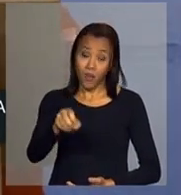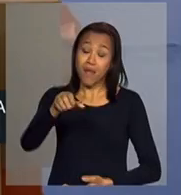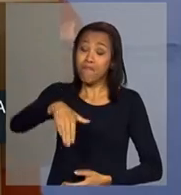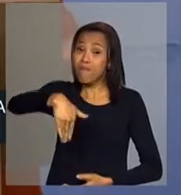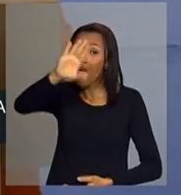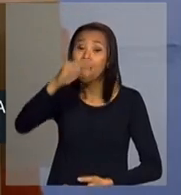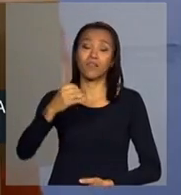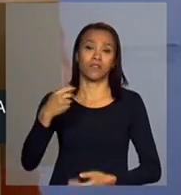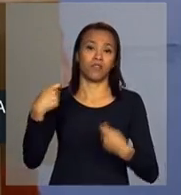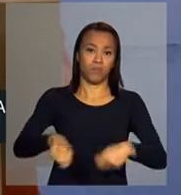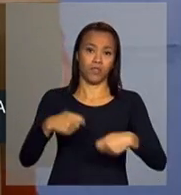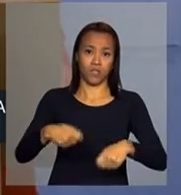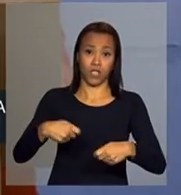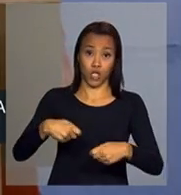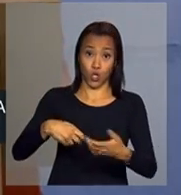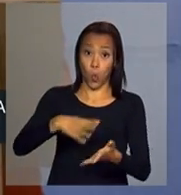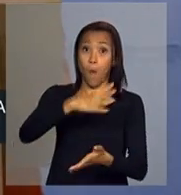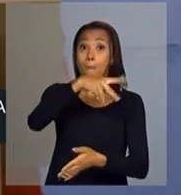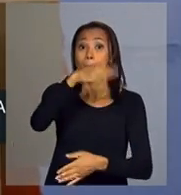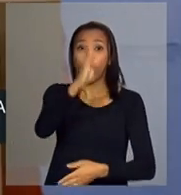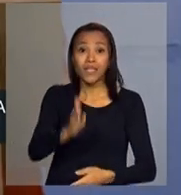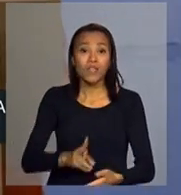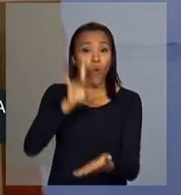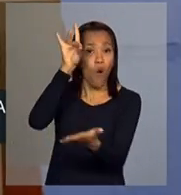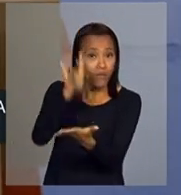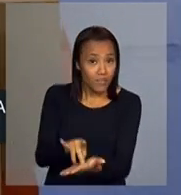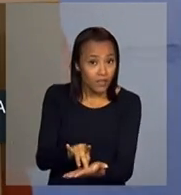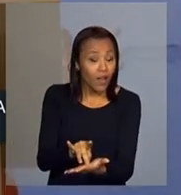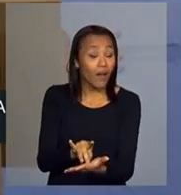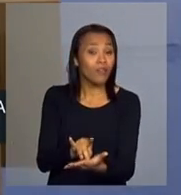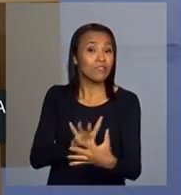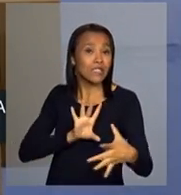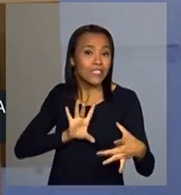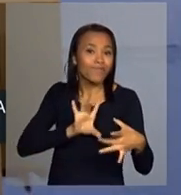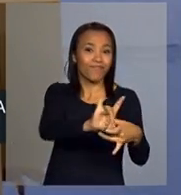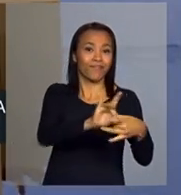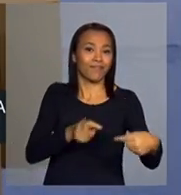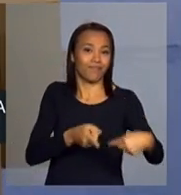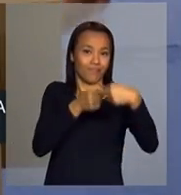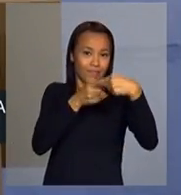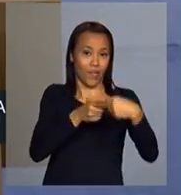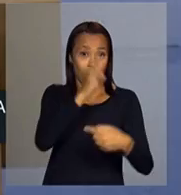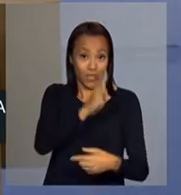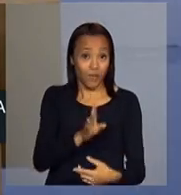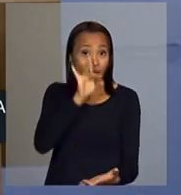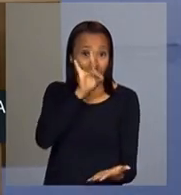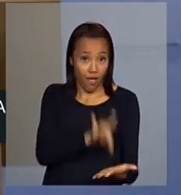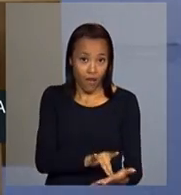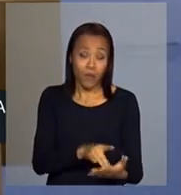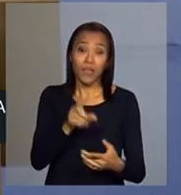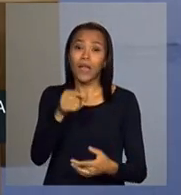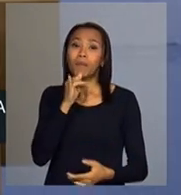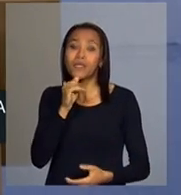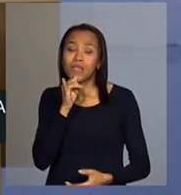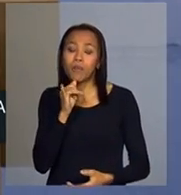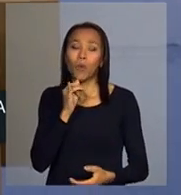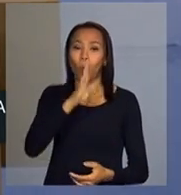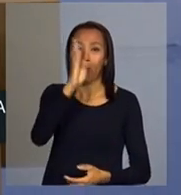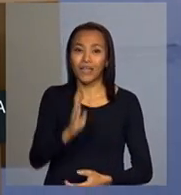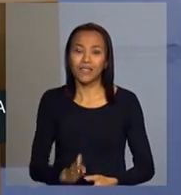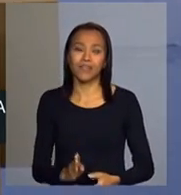se torne o Brasil real. Que no Brasil oficial, que é o Brasil do Palácio,